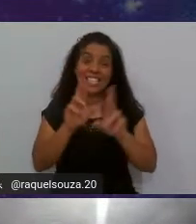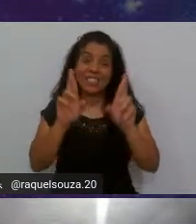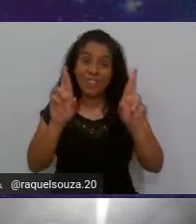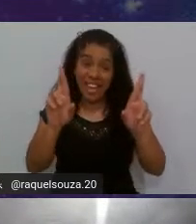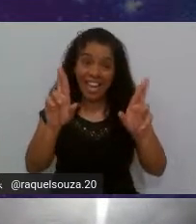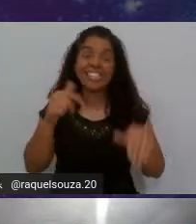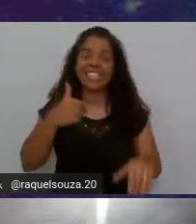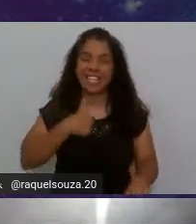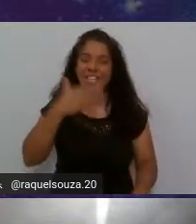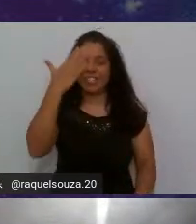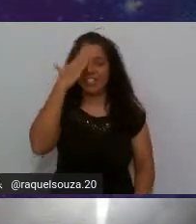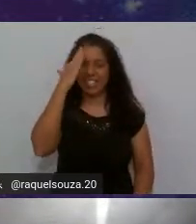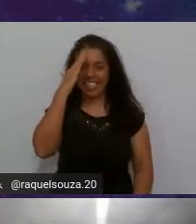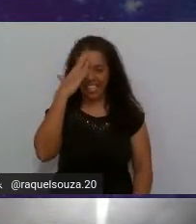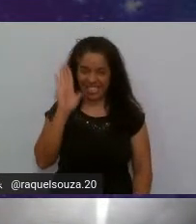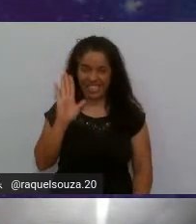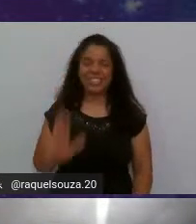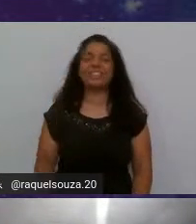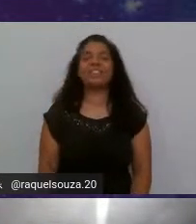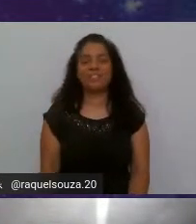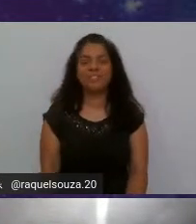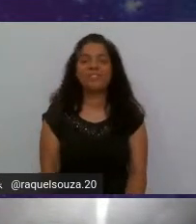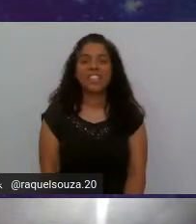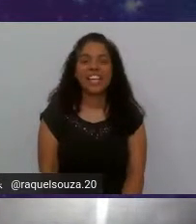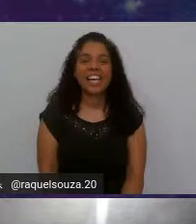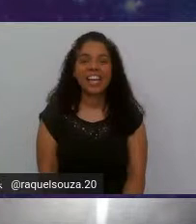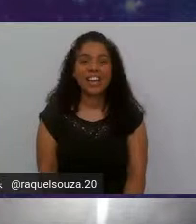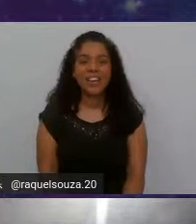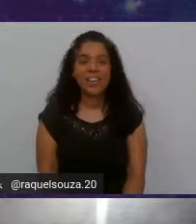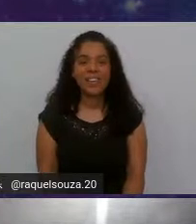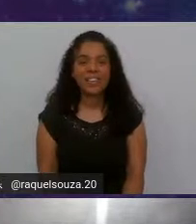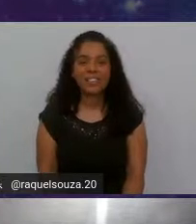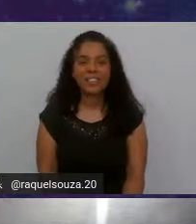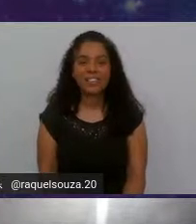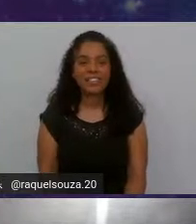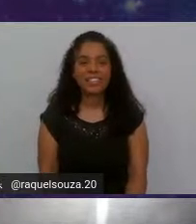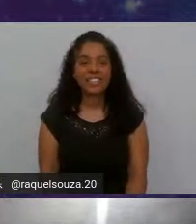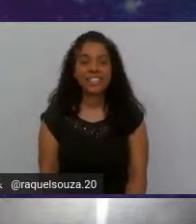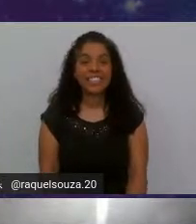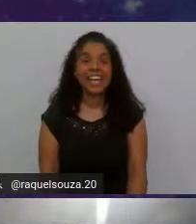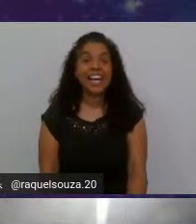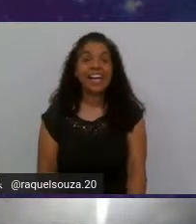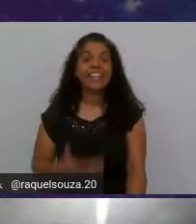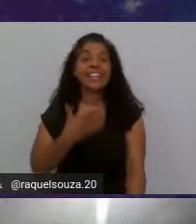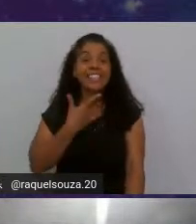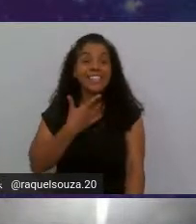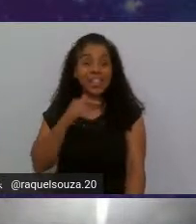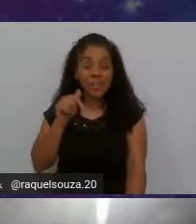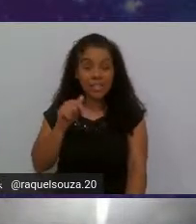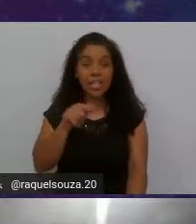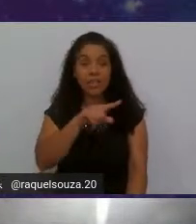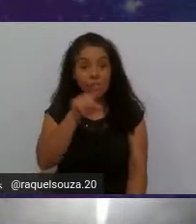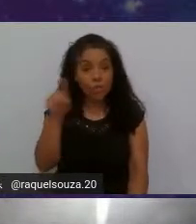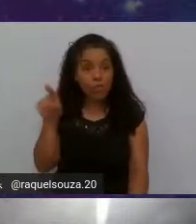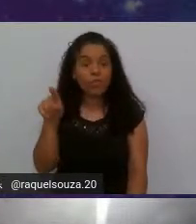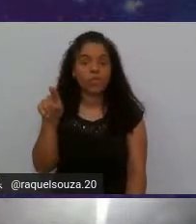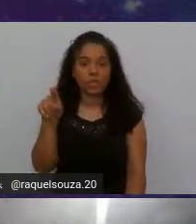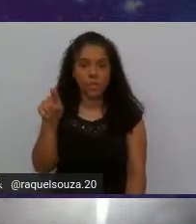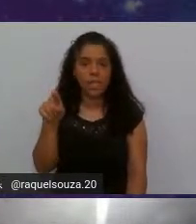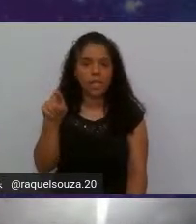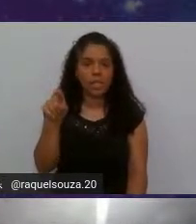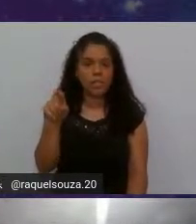entendo bom é a intenção aqui é que vocês saiam